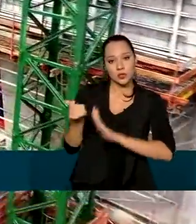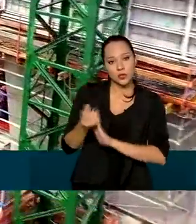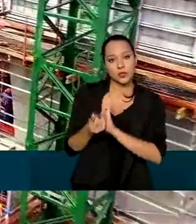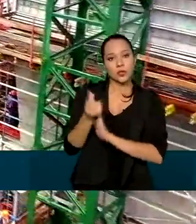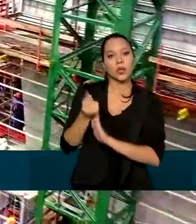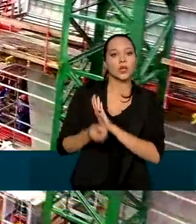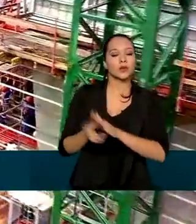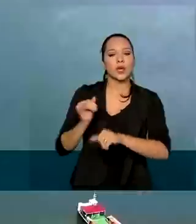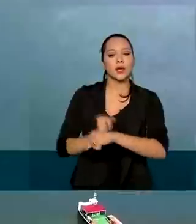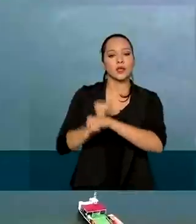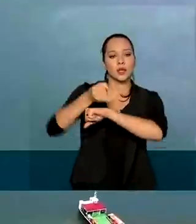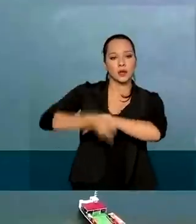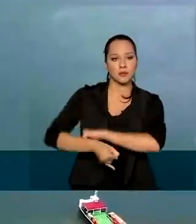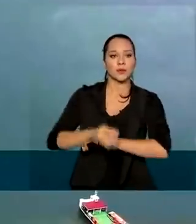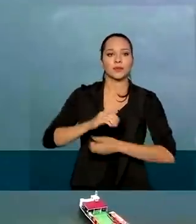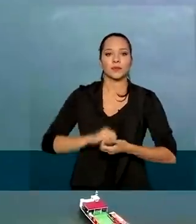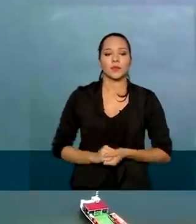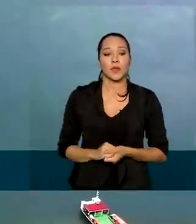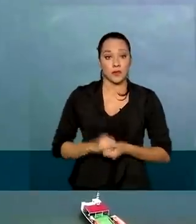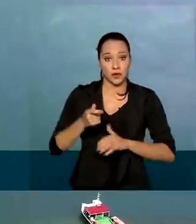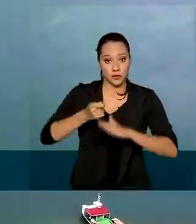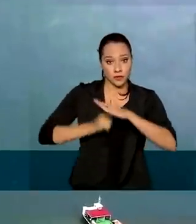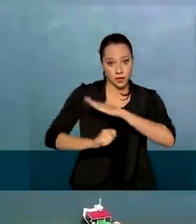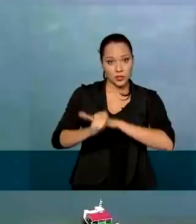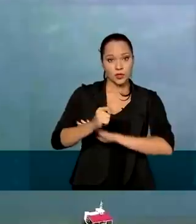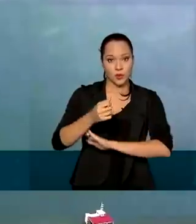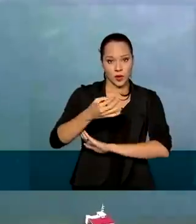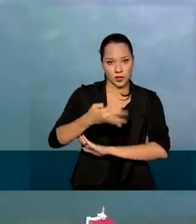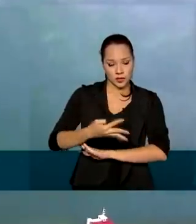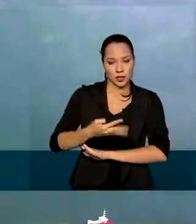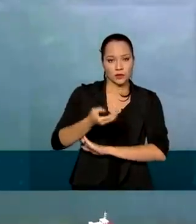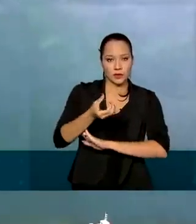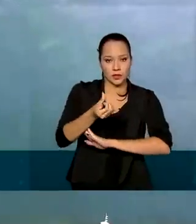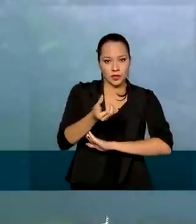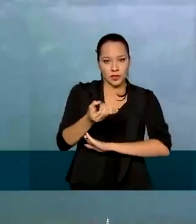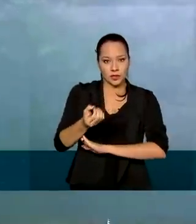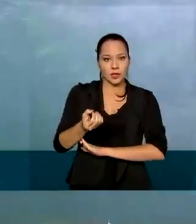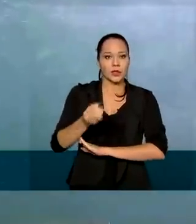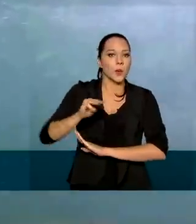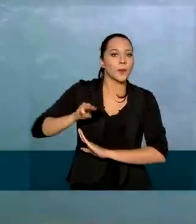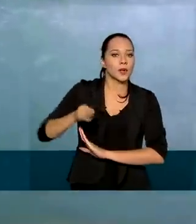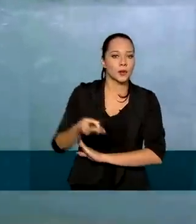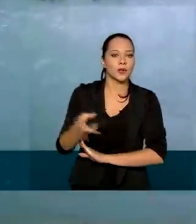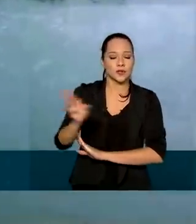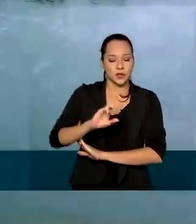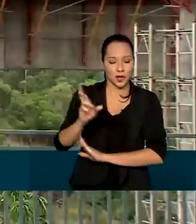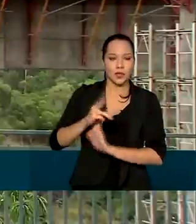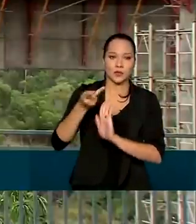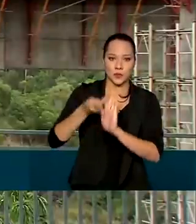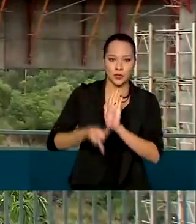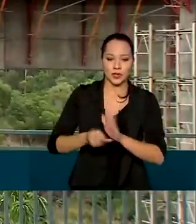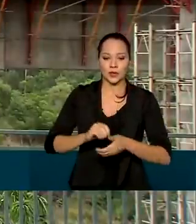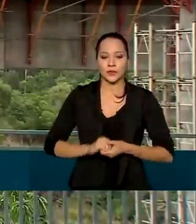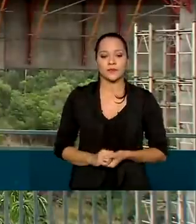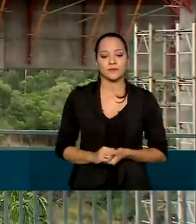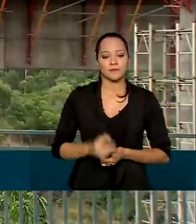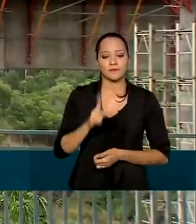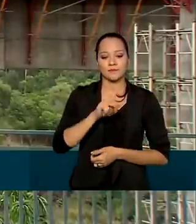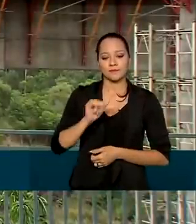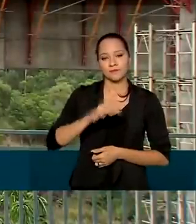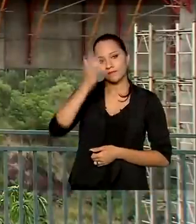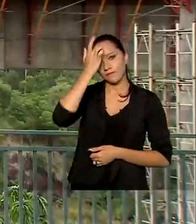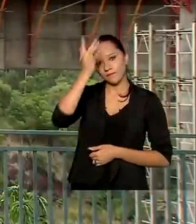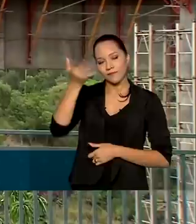Itaipu Binacional. Foram investidos mais de 463 milhões de reais no projeto. Vai facilitar o